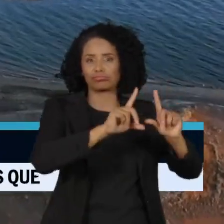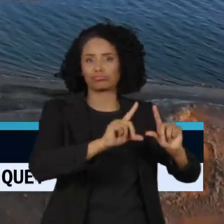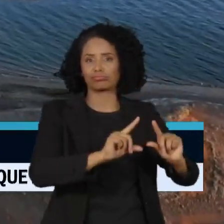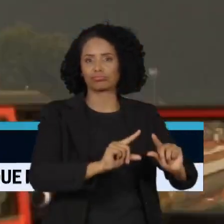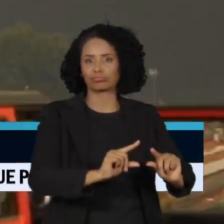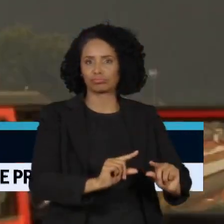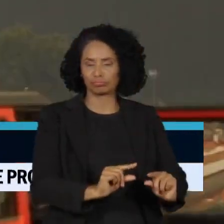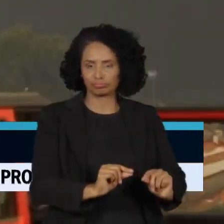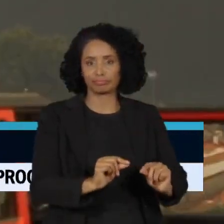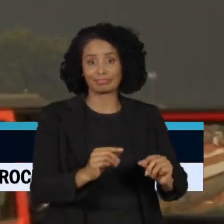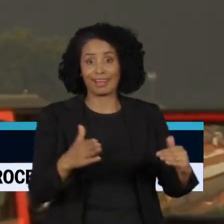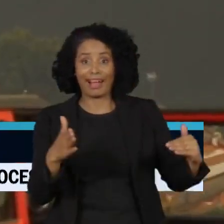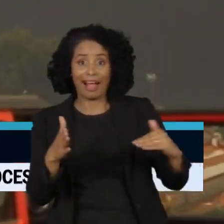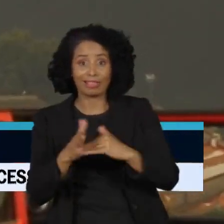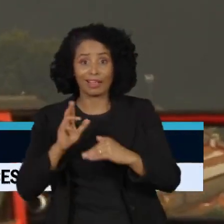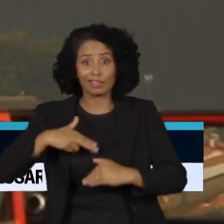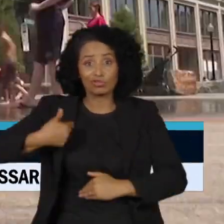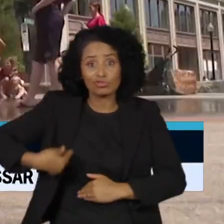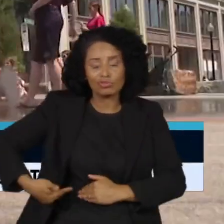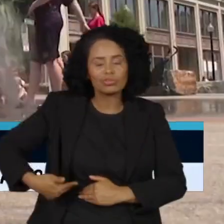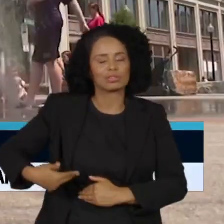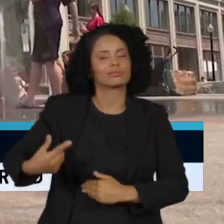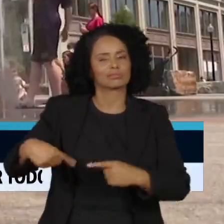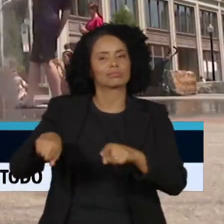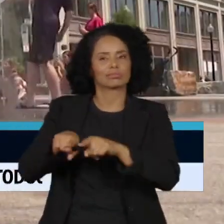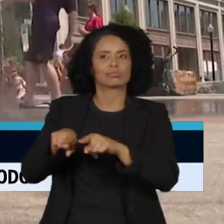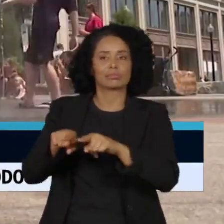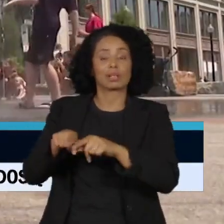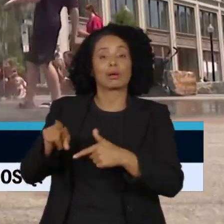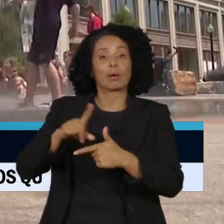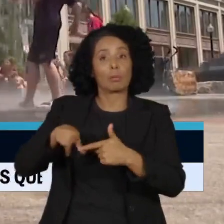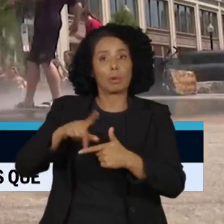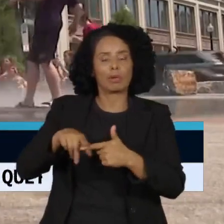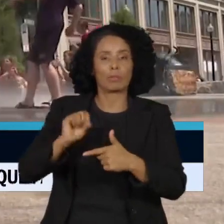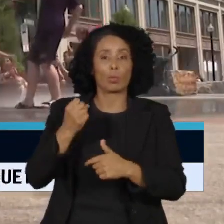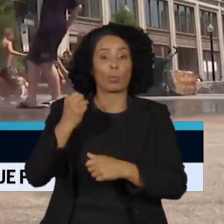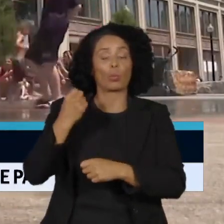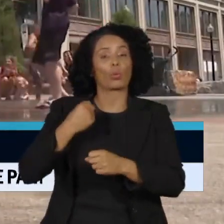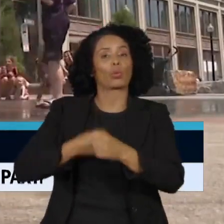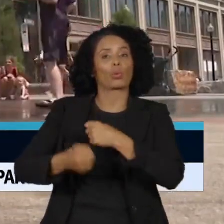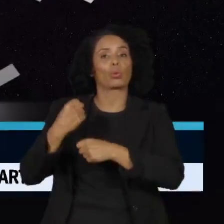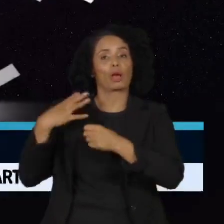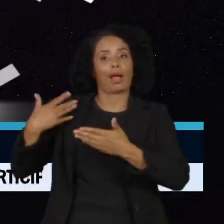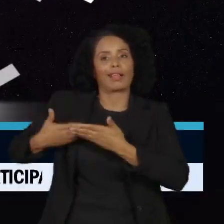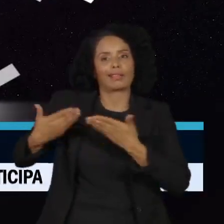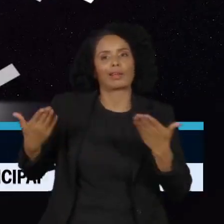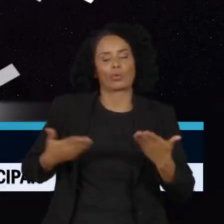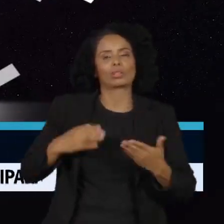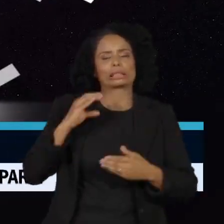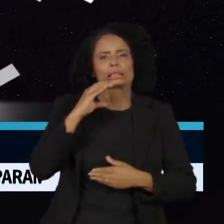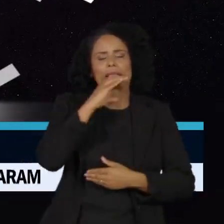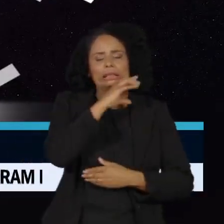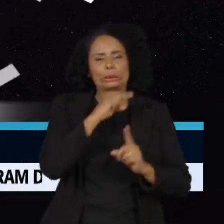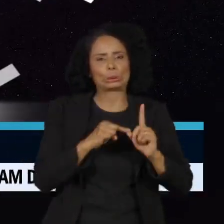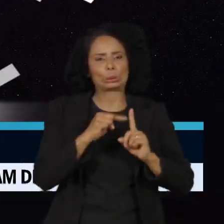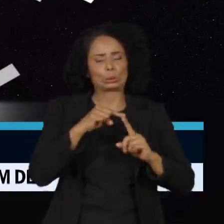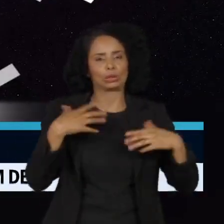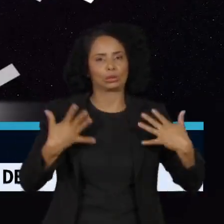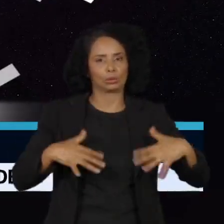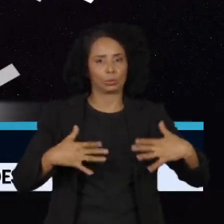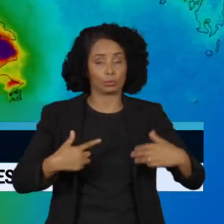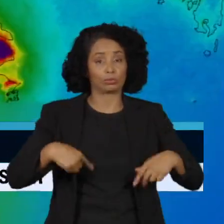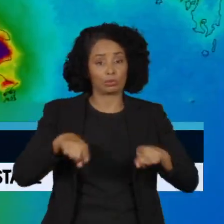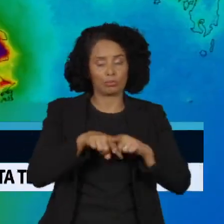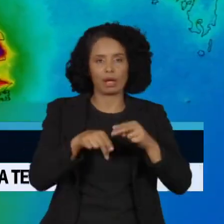na China. Os últimos oito anos foram os mais quentes do planeta, de acordo com Copérnicos. Os satélites do Serviço de